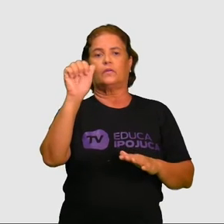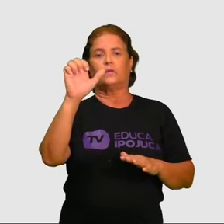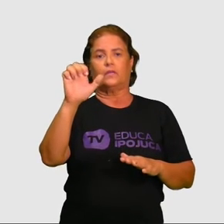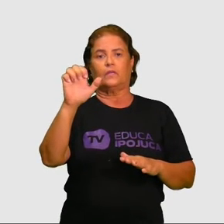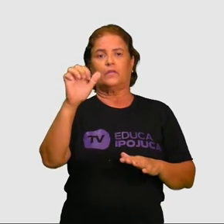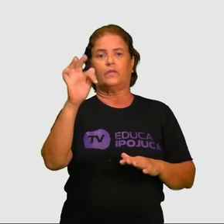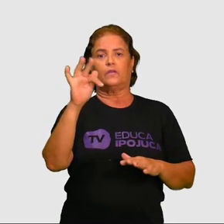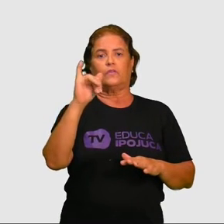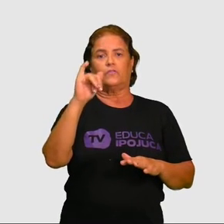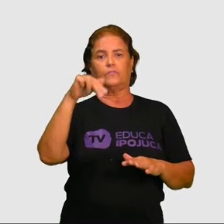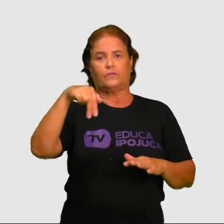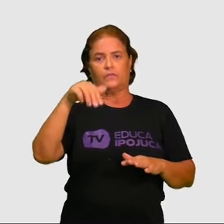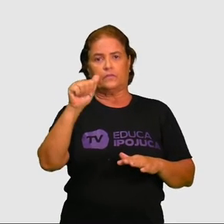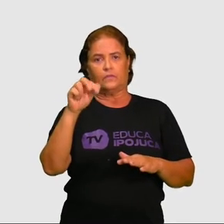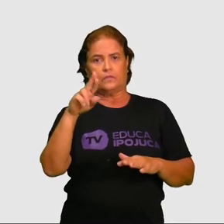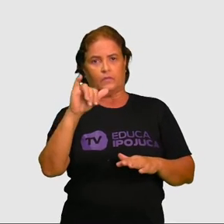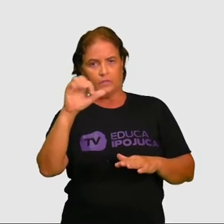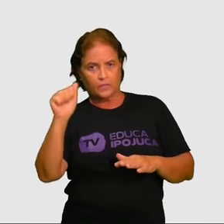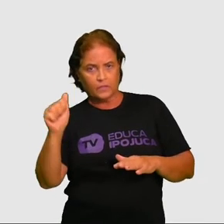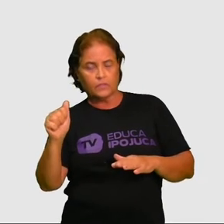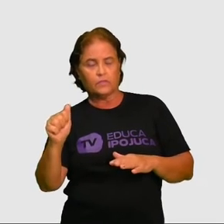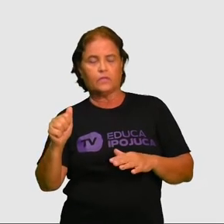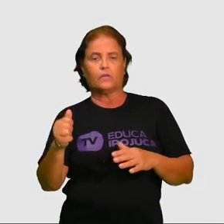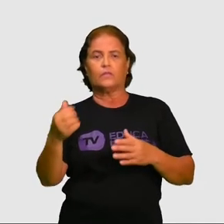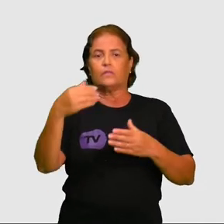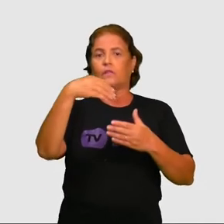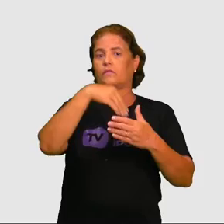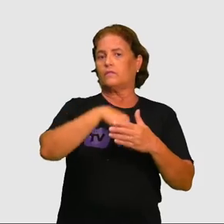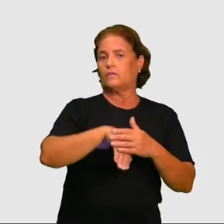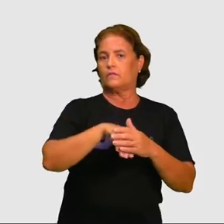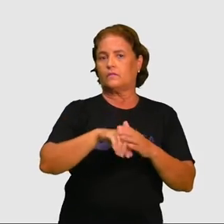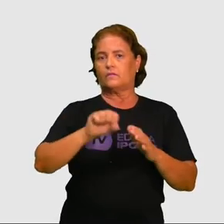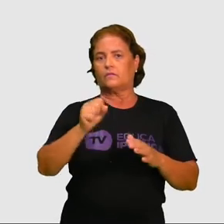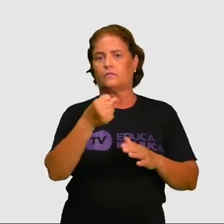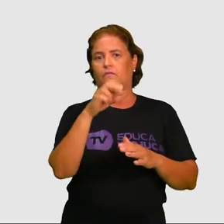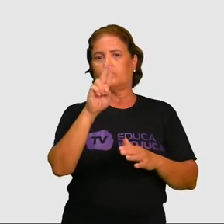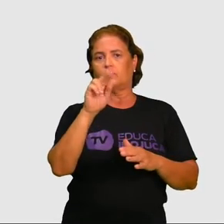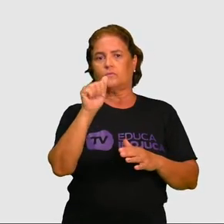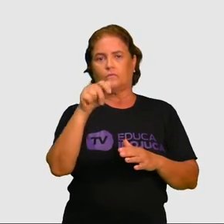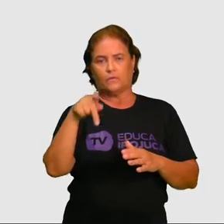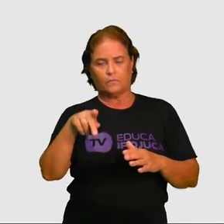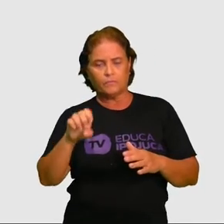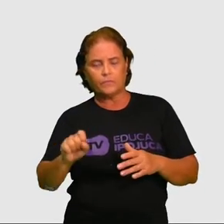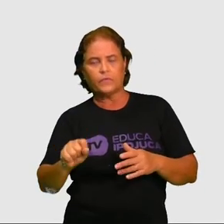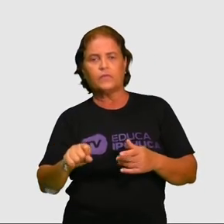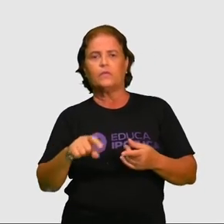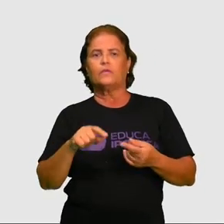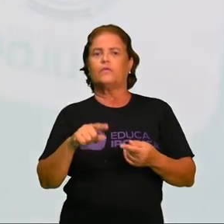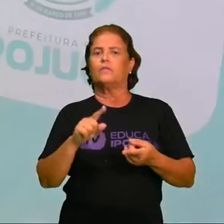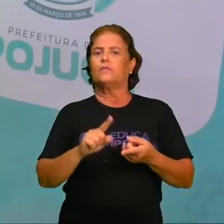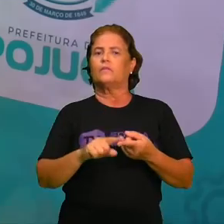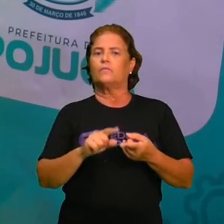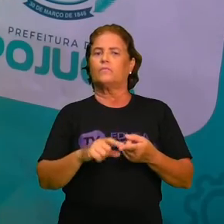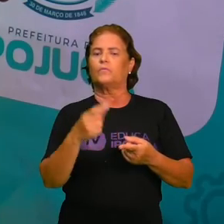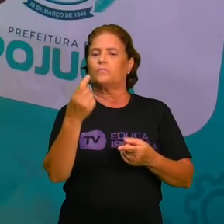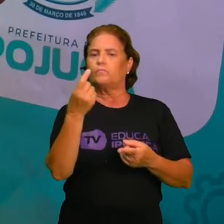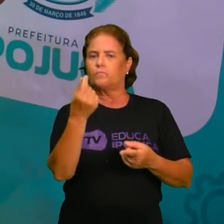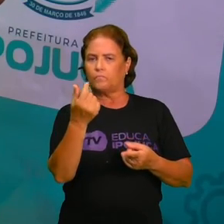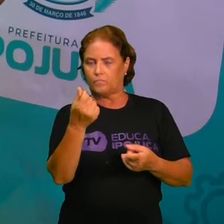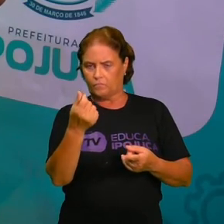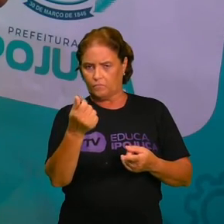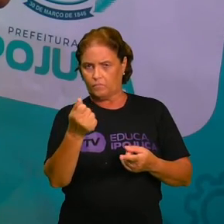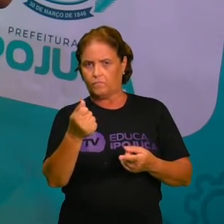dentro do complexo de Suape, que também é uma das grandes partes geradoras de renda para o nosso